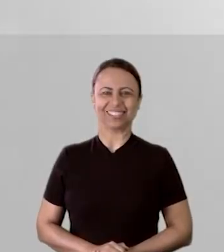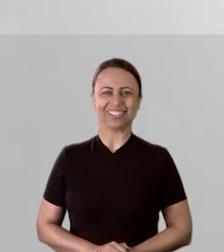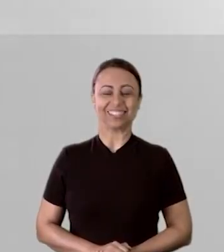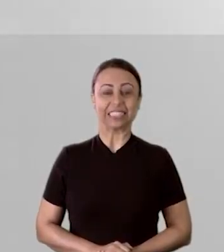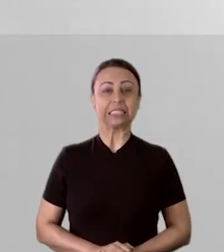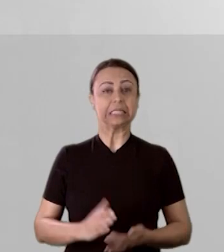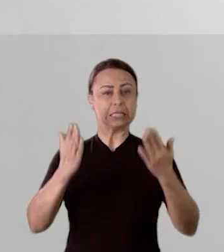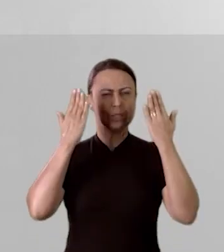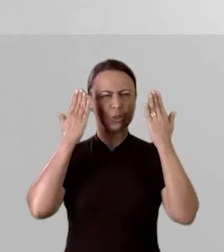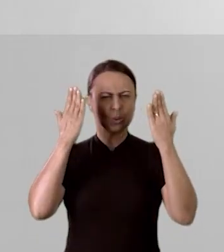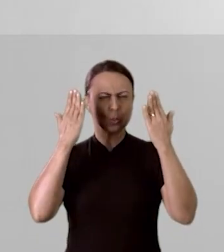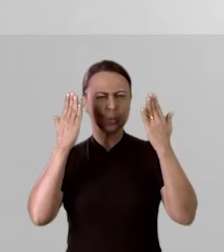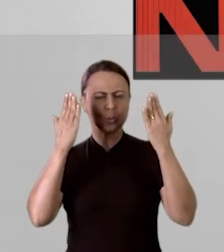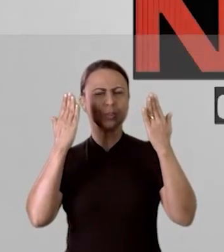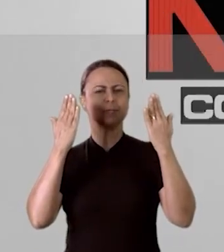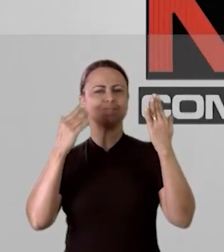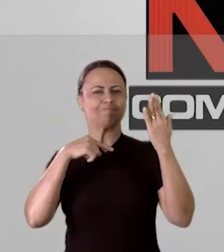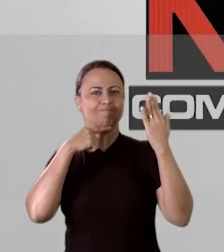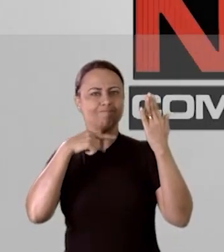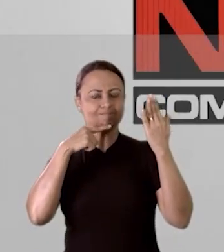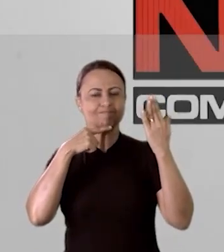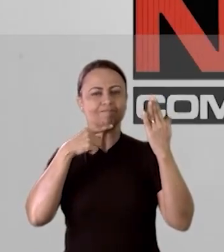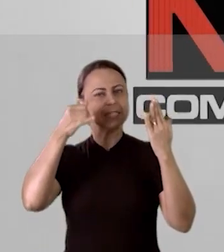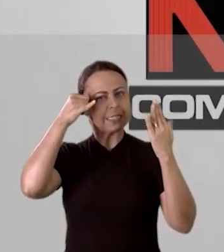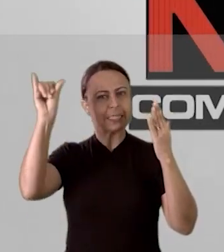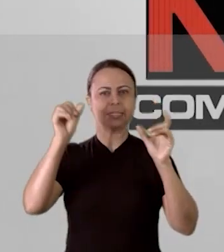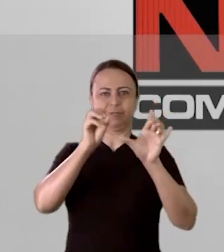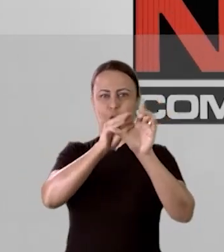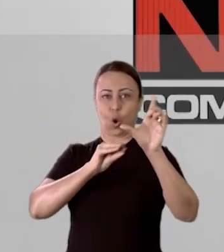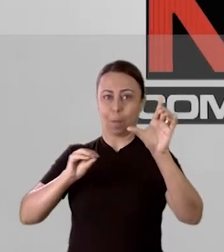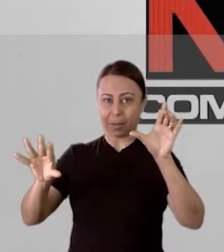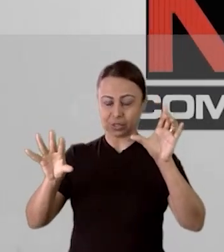Na dúvida, não compartilhe.